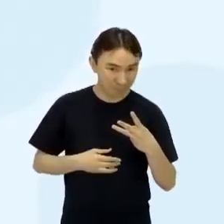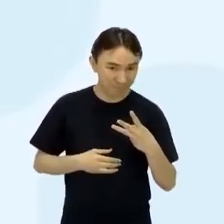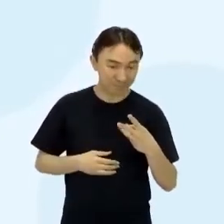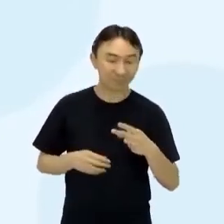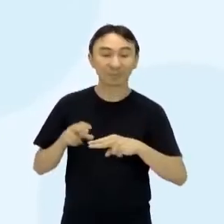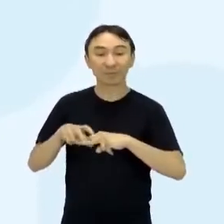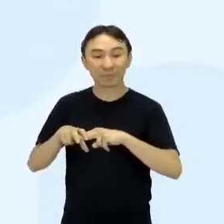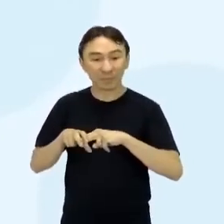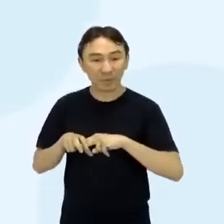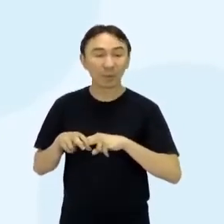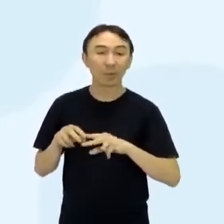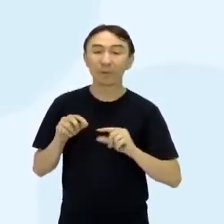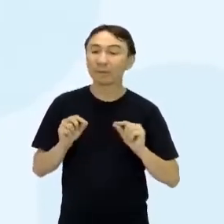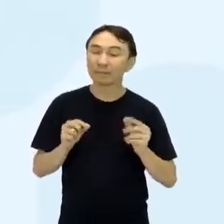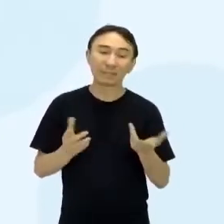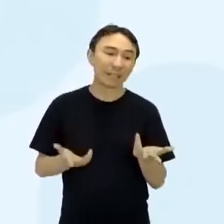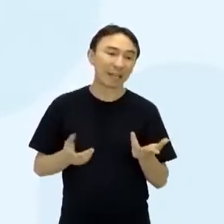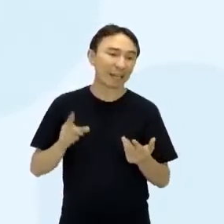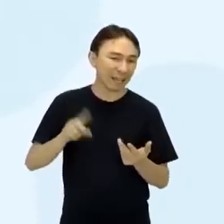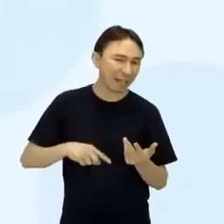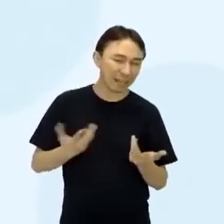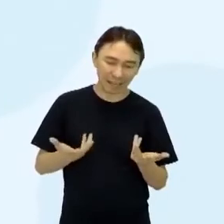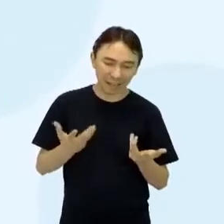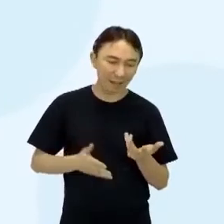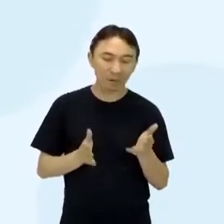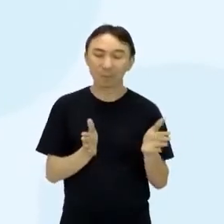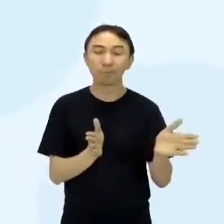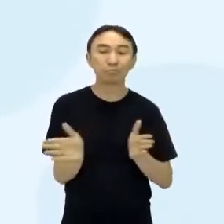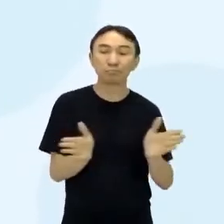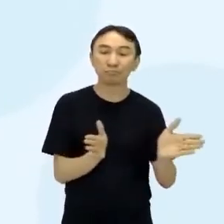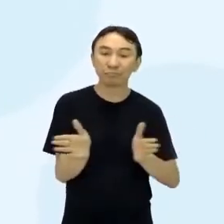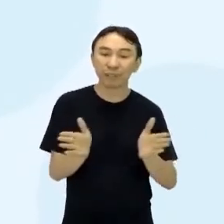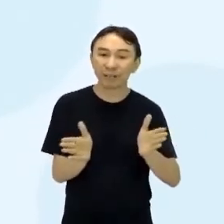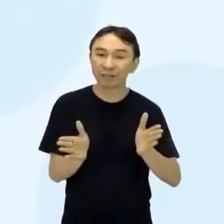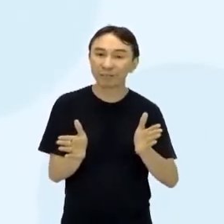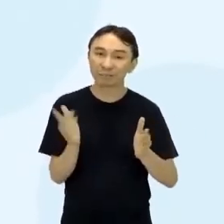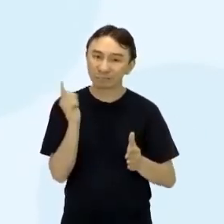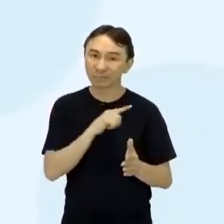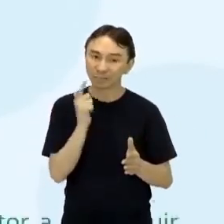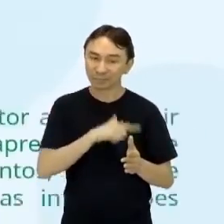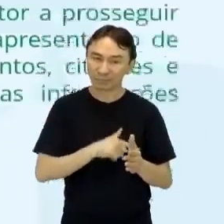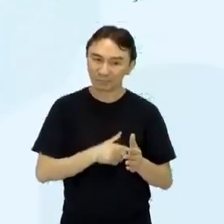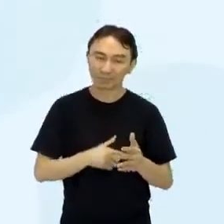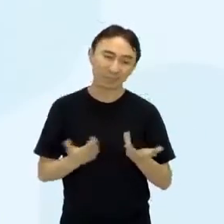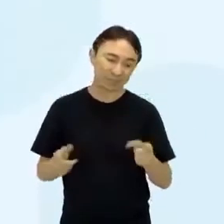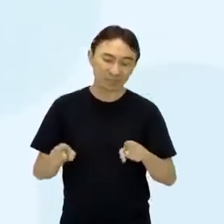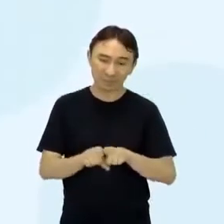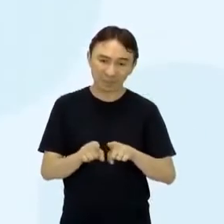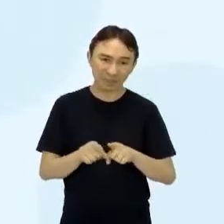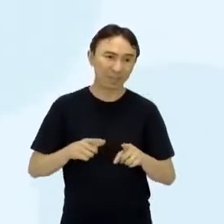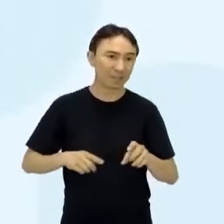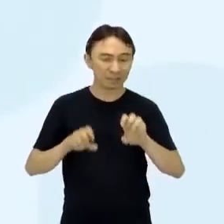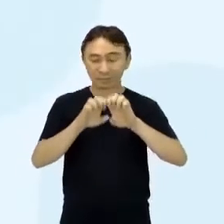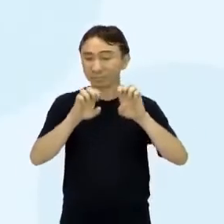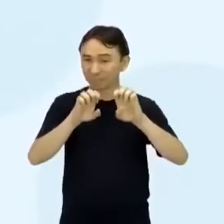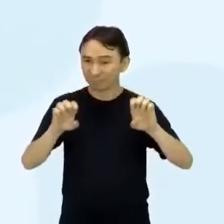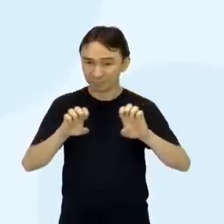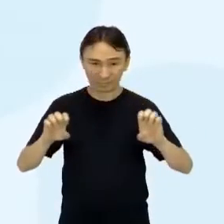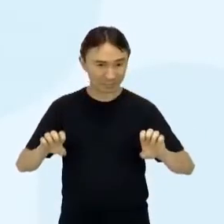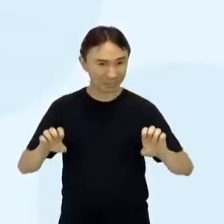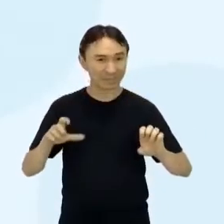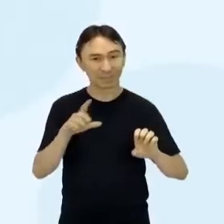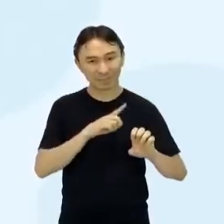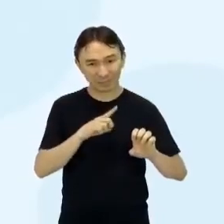de trazer o conhecimento de uma forma mais acessível, e sempre traz ideias apresentadas. A estrutura, como nós